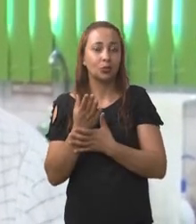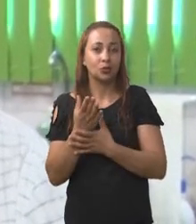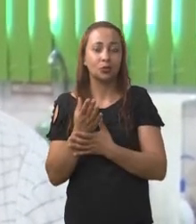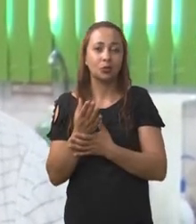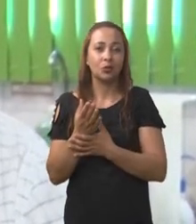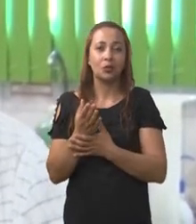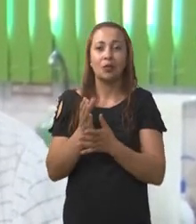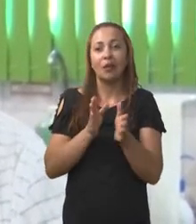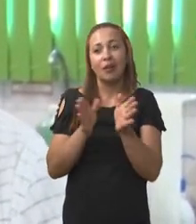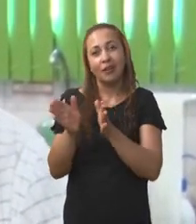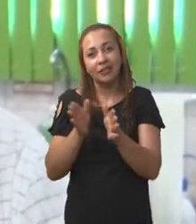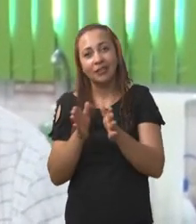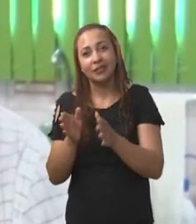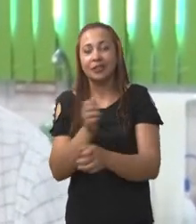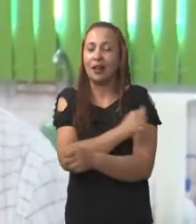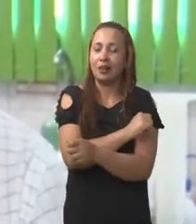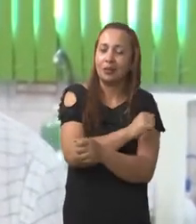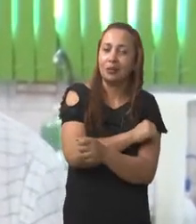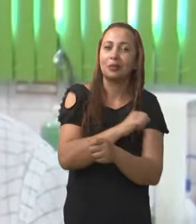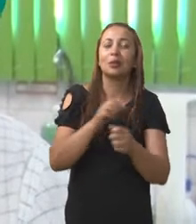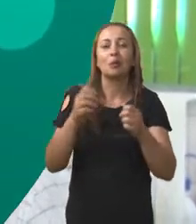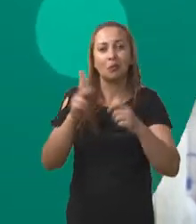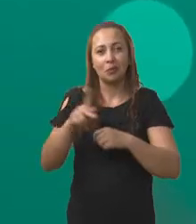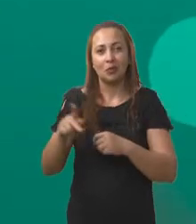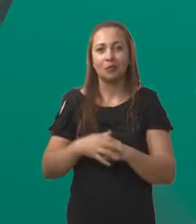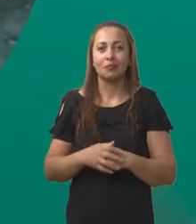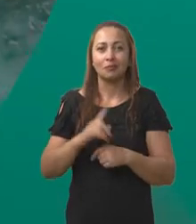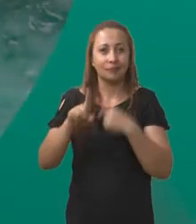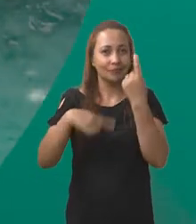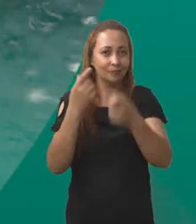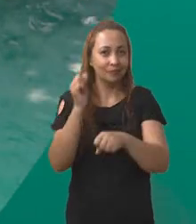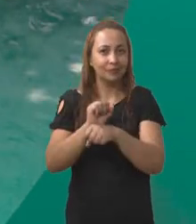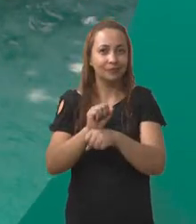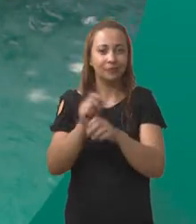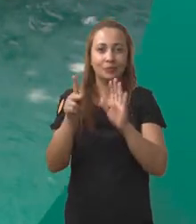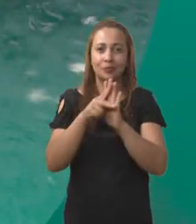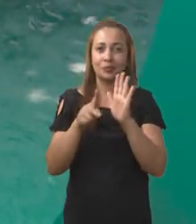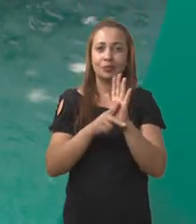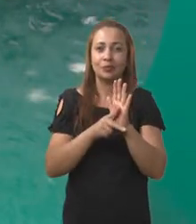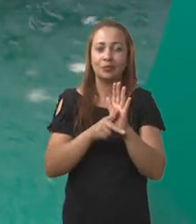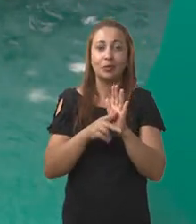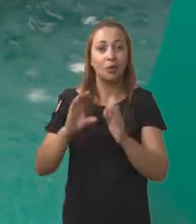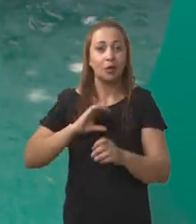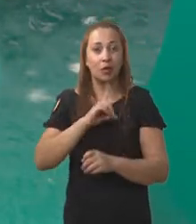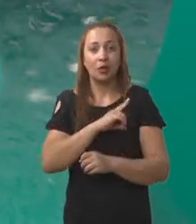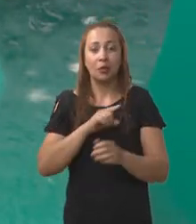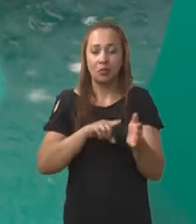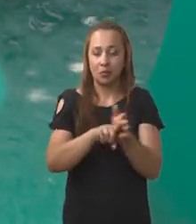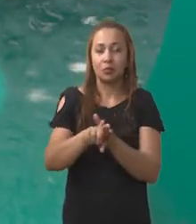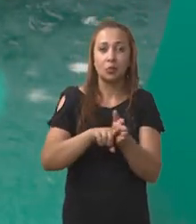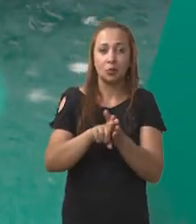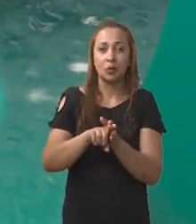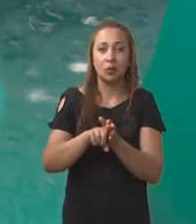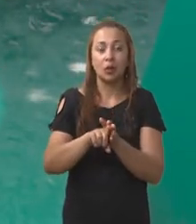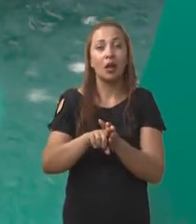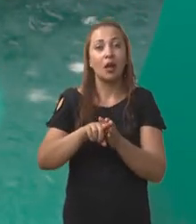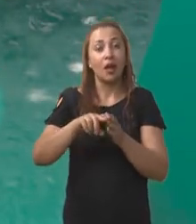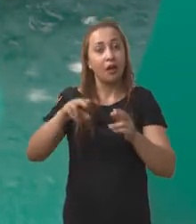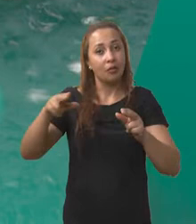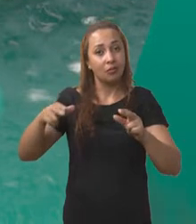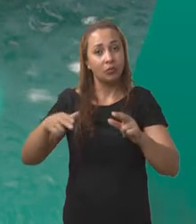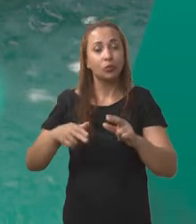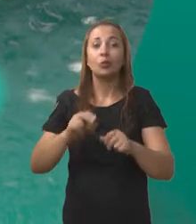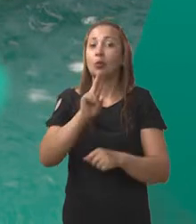interação entre professores e estudantes. E depois do intervalo, o projeto, coordenado por pesquisadores da Universidade